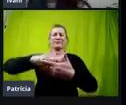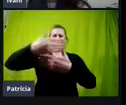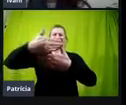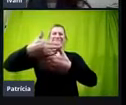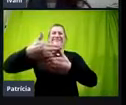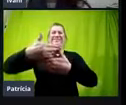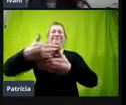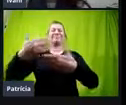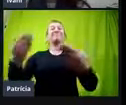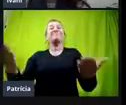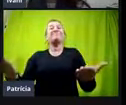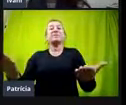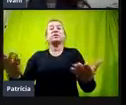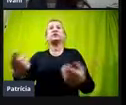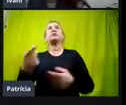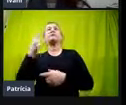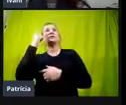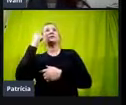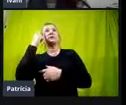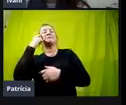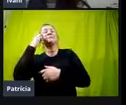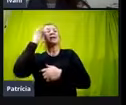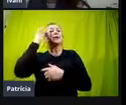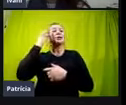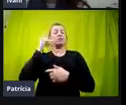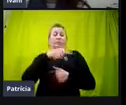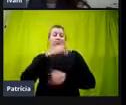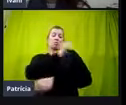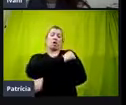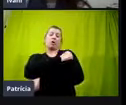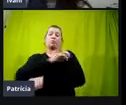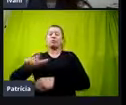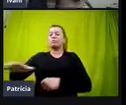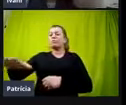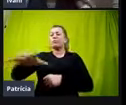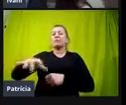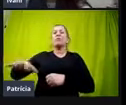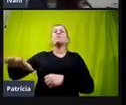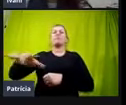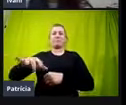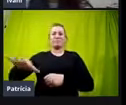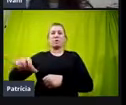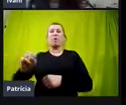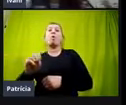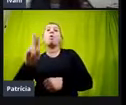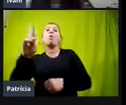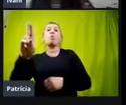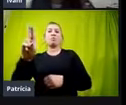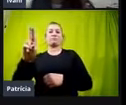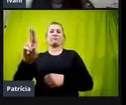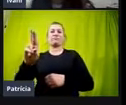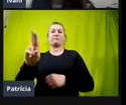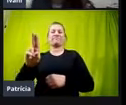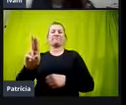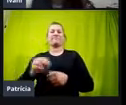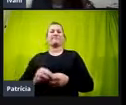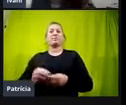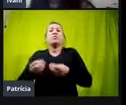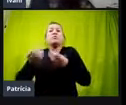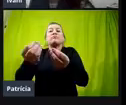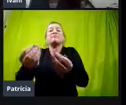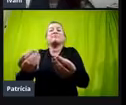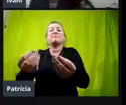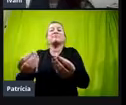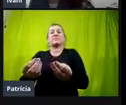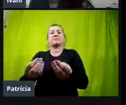né? A gente fica achando que o aluno vai usar mouse, né? Ou a gente não dá as condições,